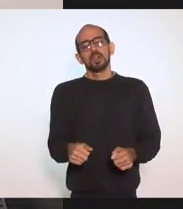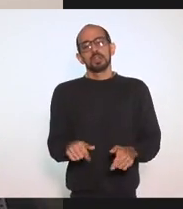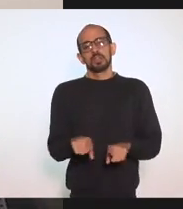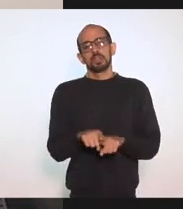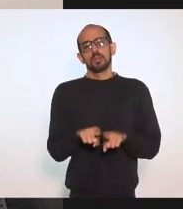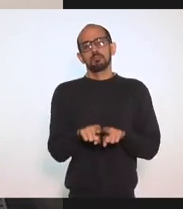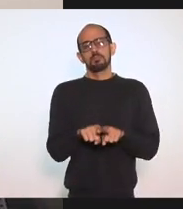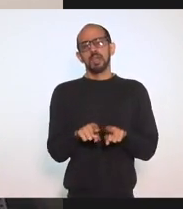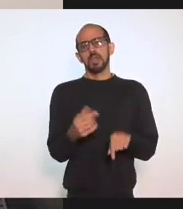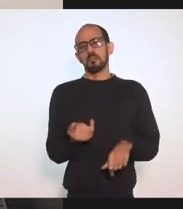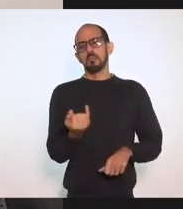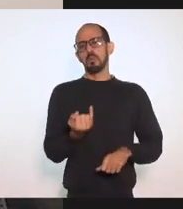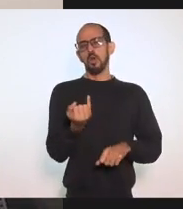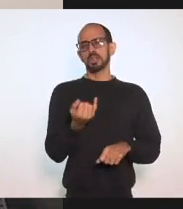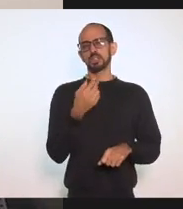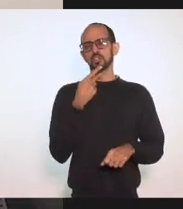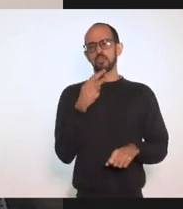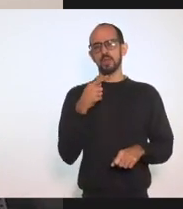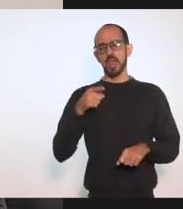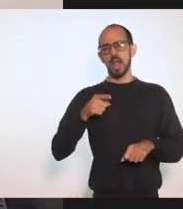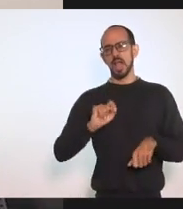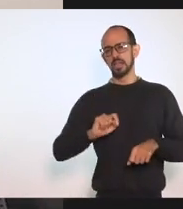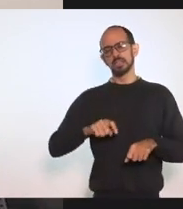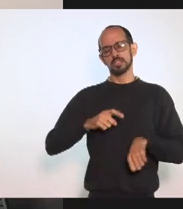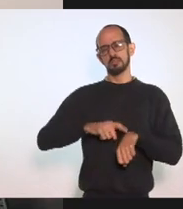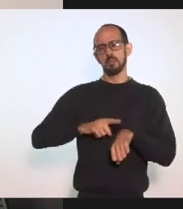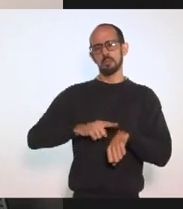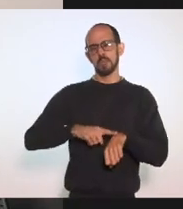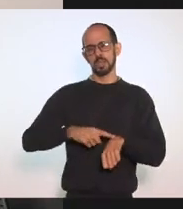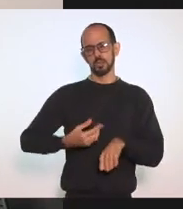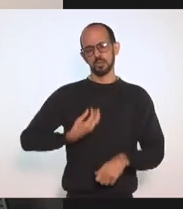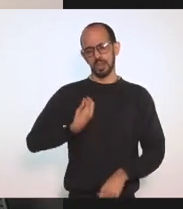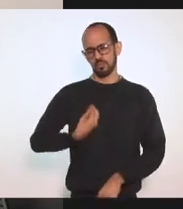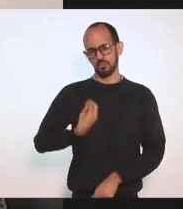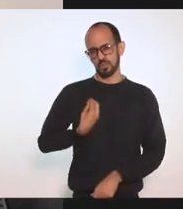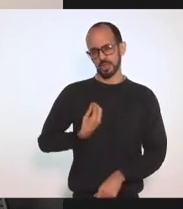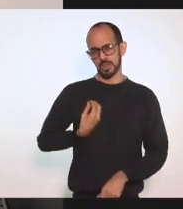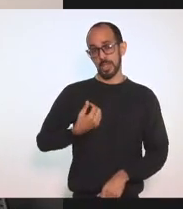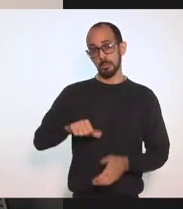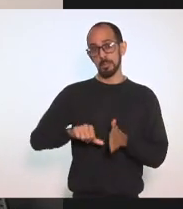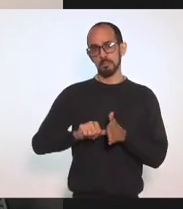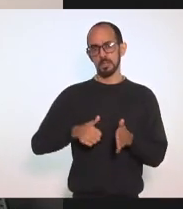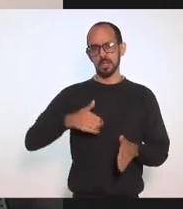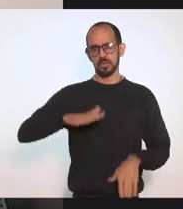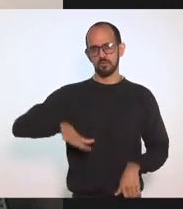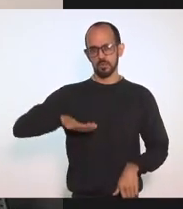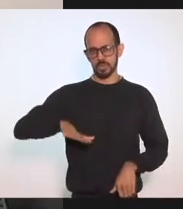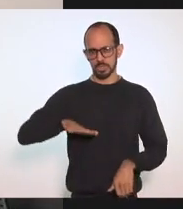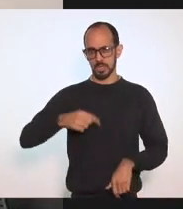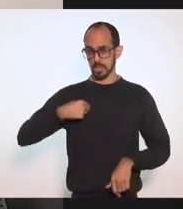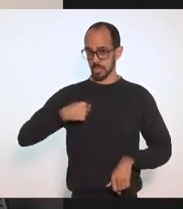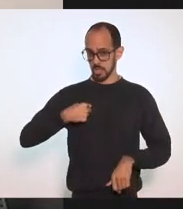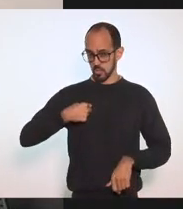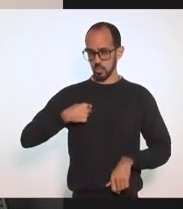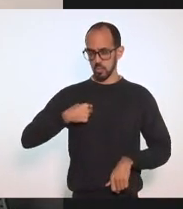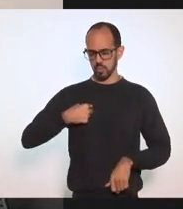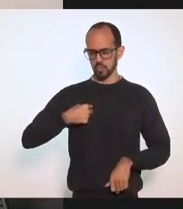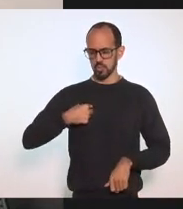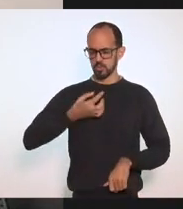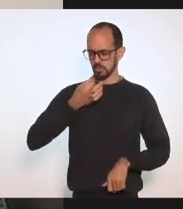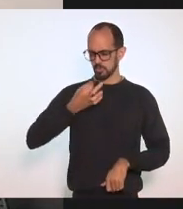Importância Dessa fase Da vida A primeira Infância Eu Particularmente